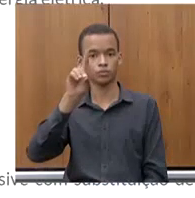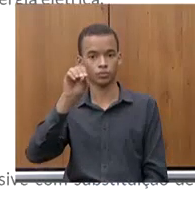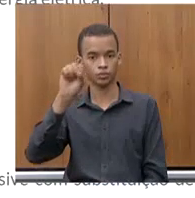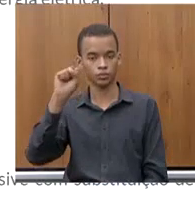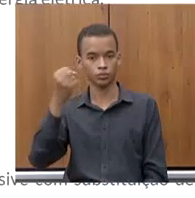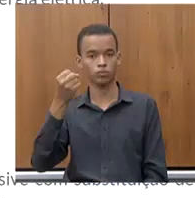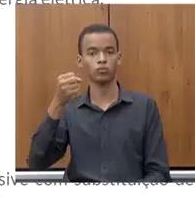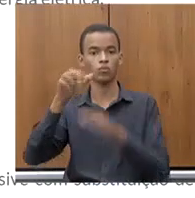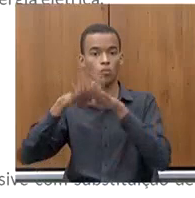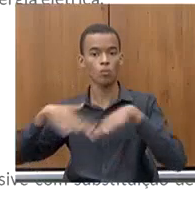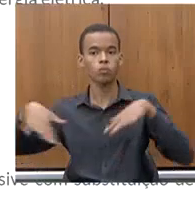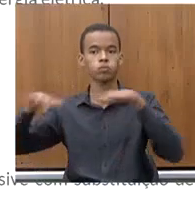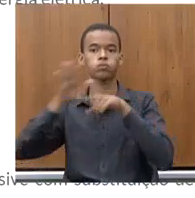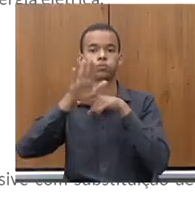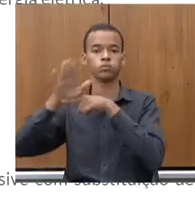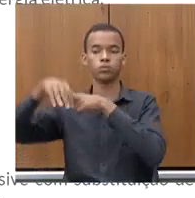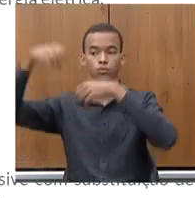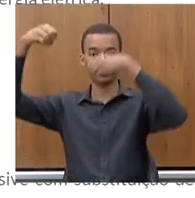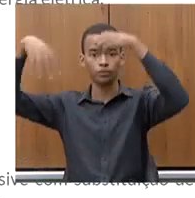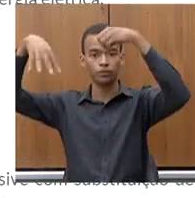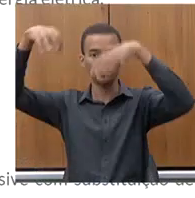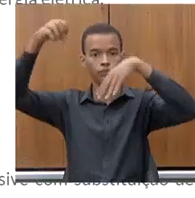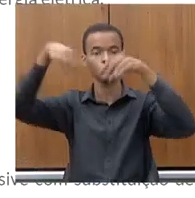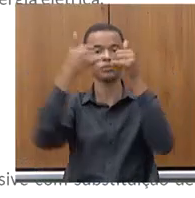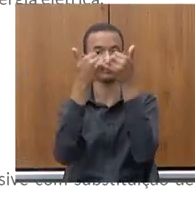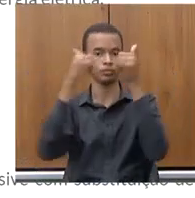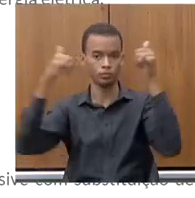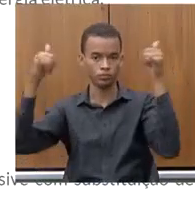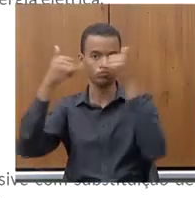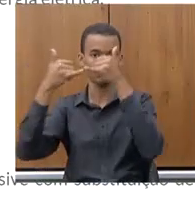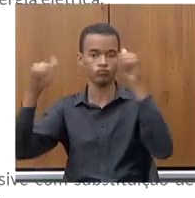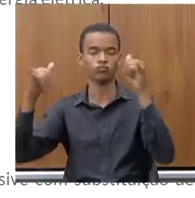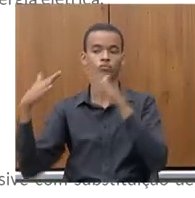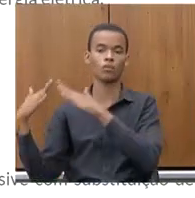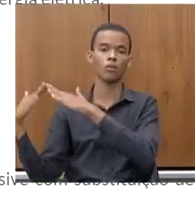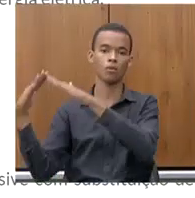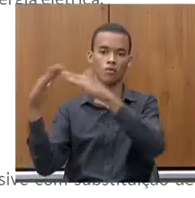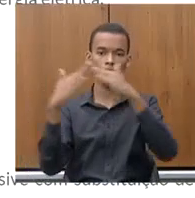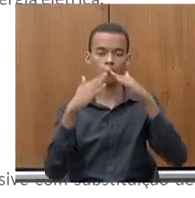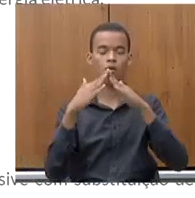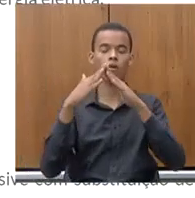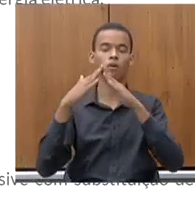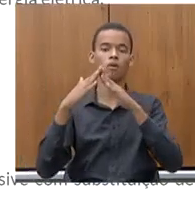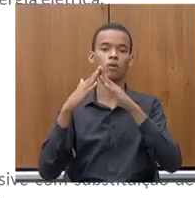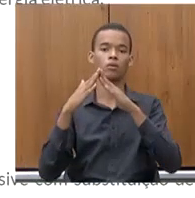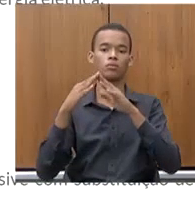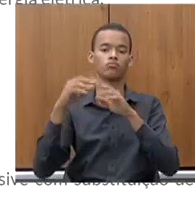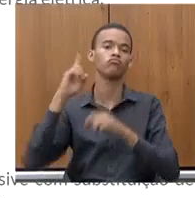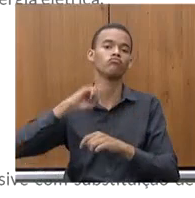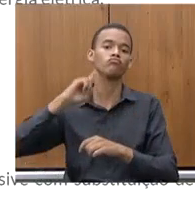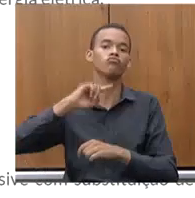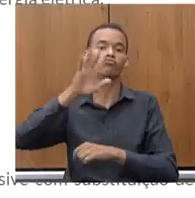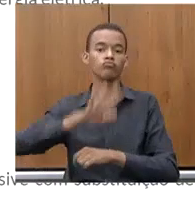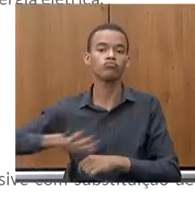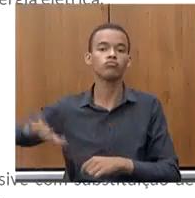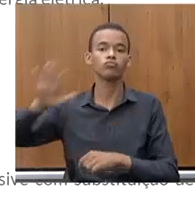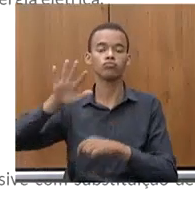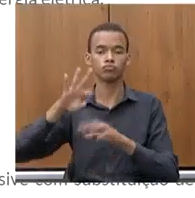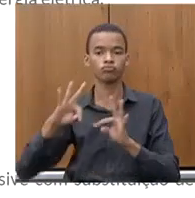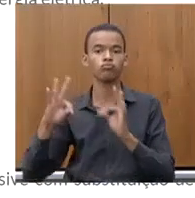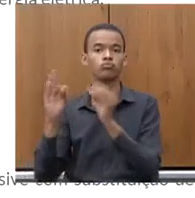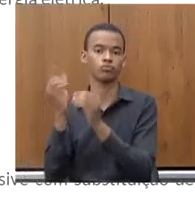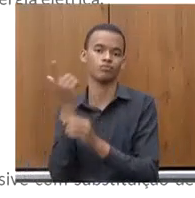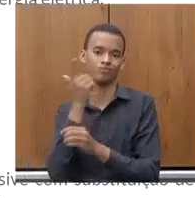literal, ele levou luz, que foi importante, as pessoas não tinham luz, mas o que faltou ali foi